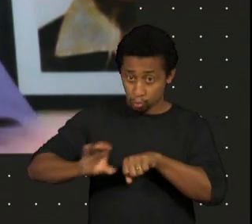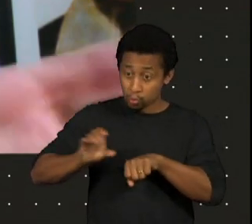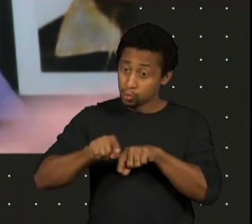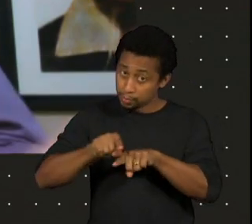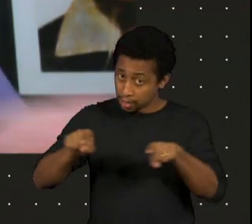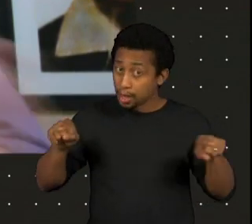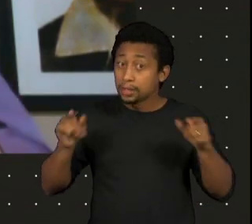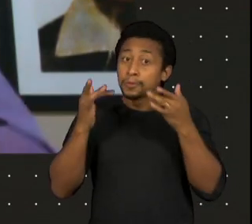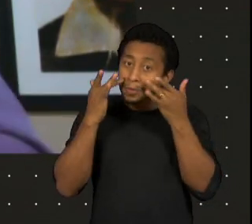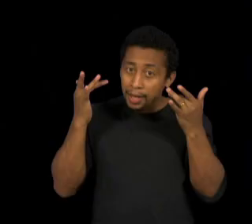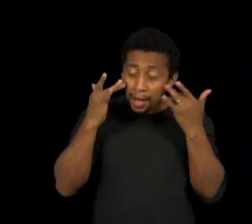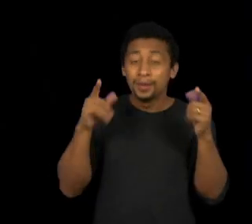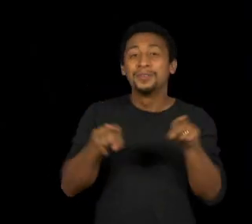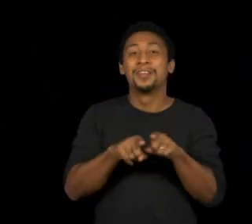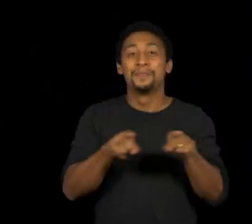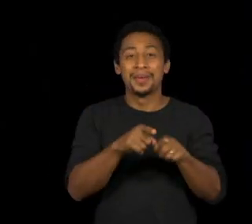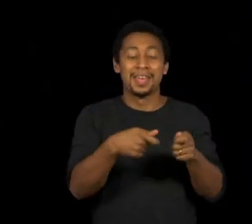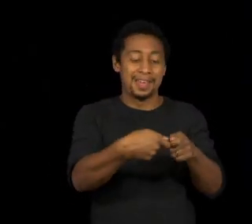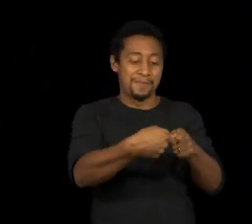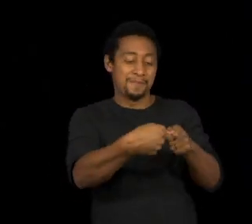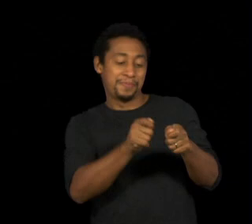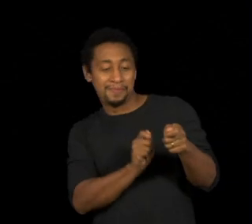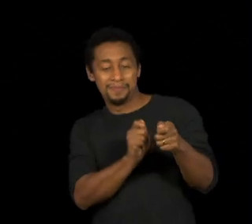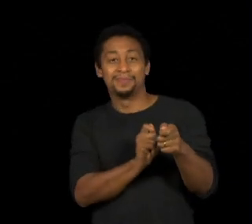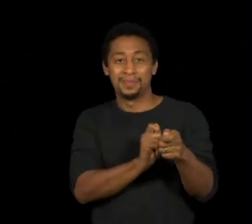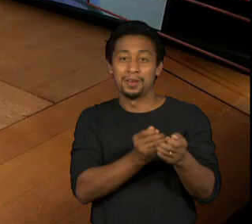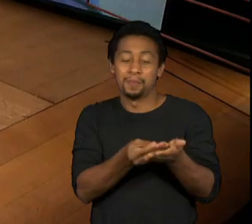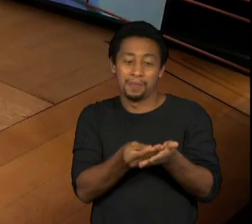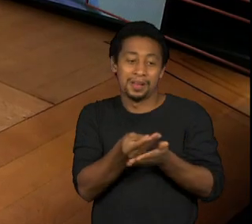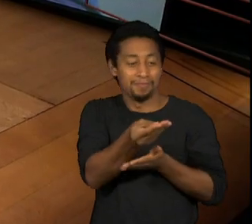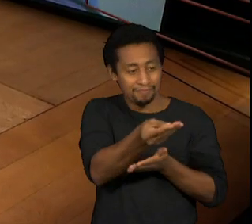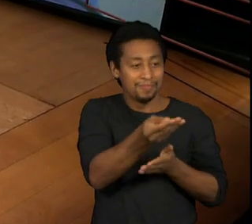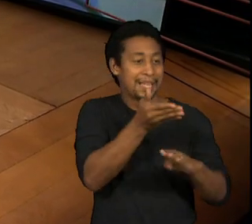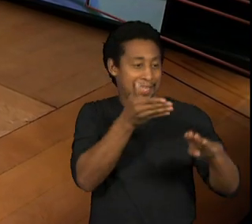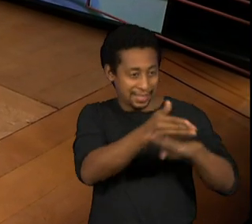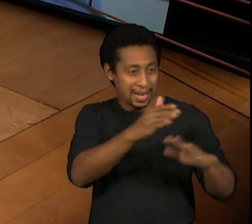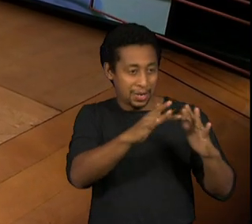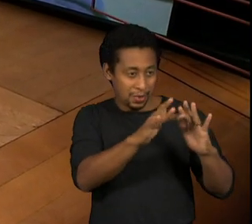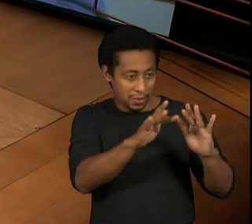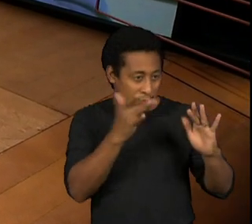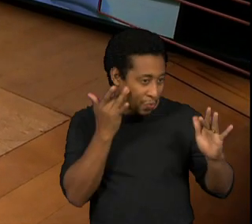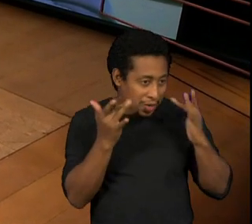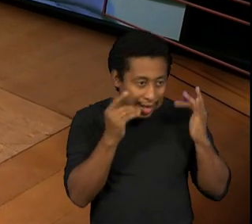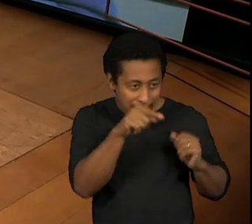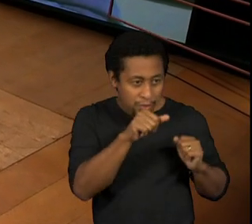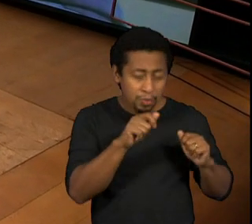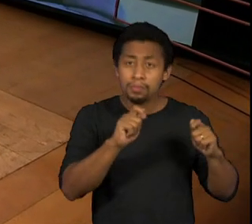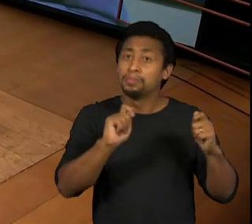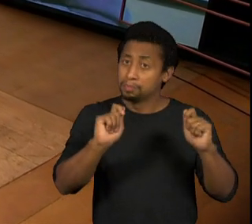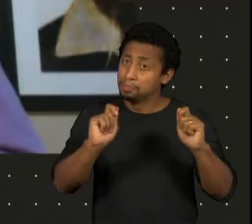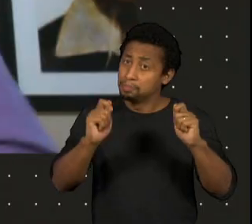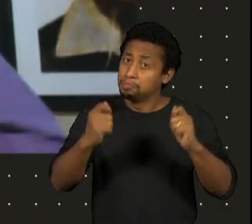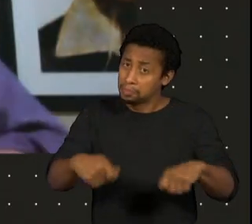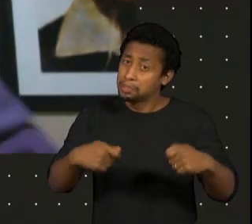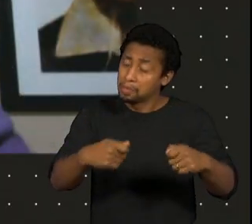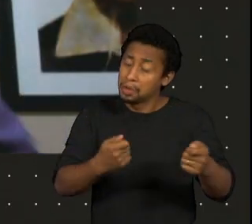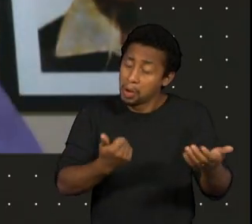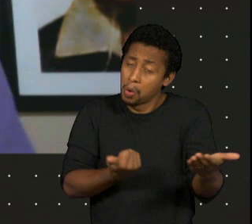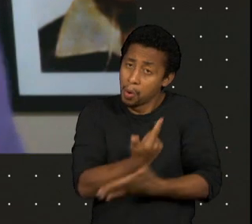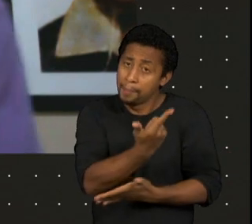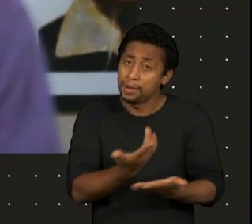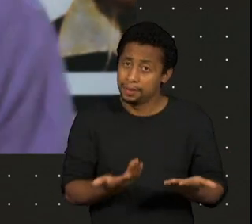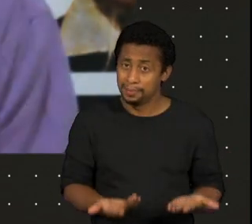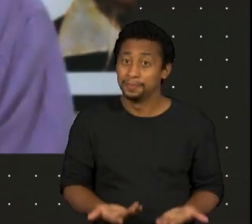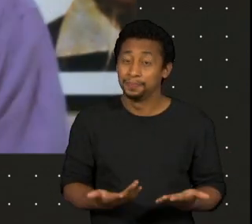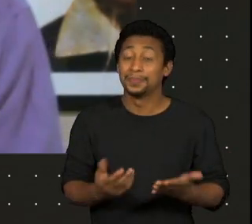ingressos, diferentemente de agora, né? E eu fui ver algumas peças que, para mim, foram muito, muito importantes. A primeira delas foi com